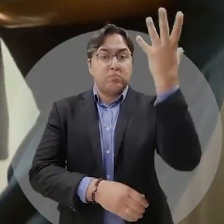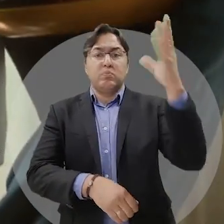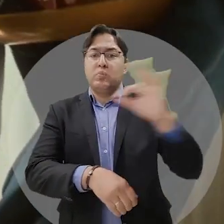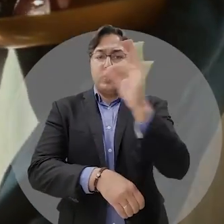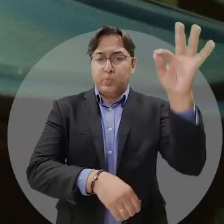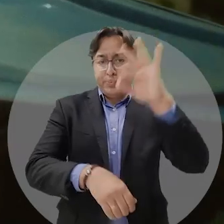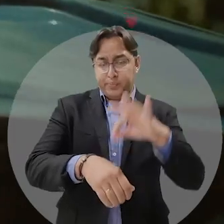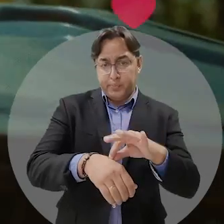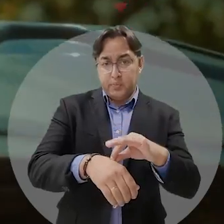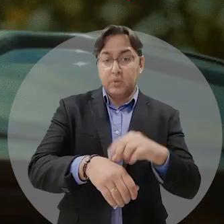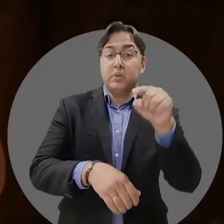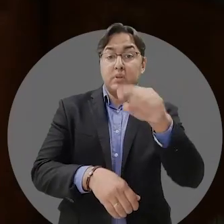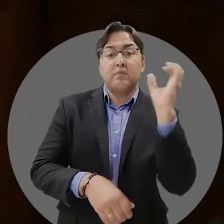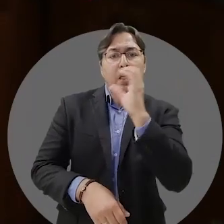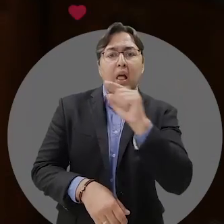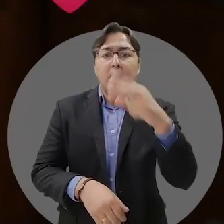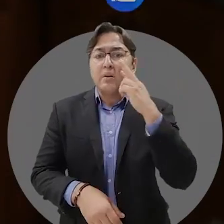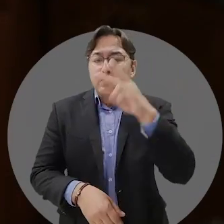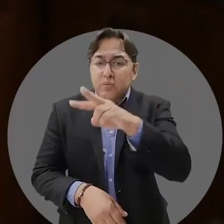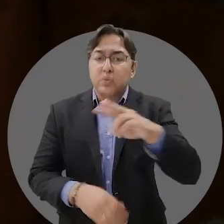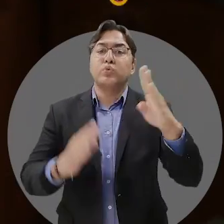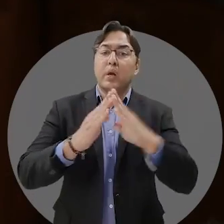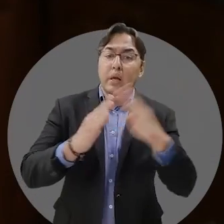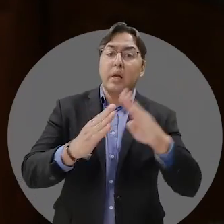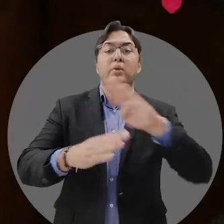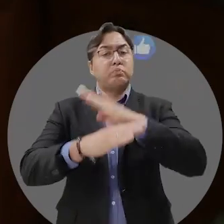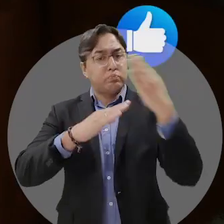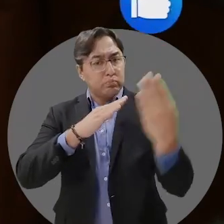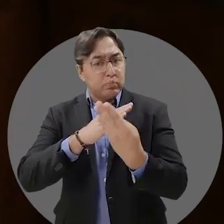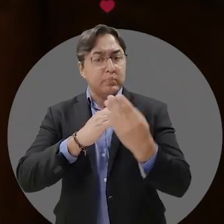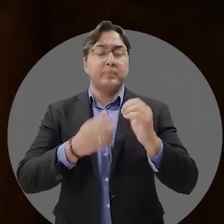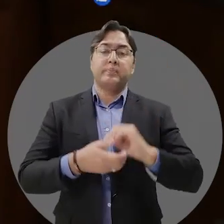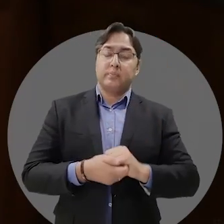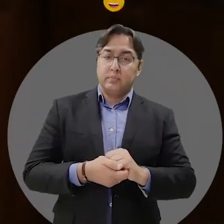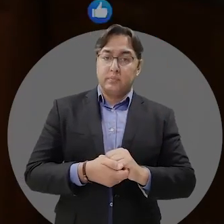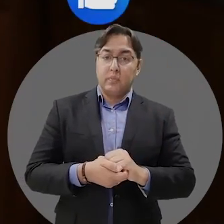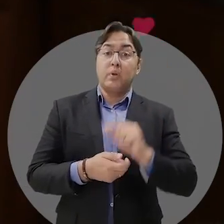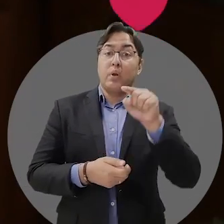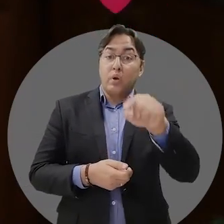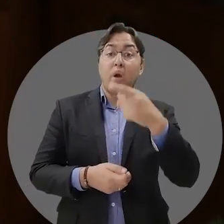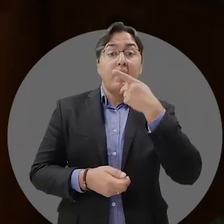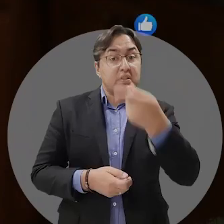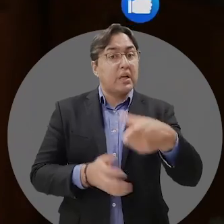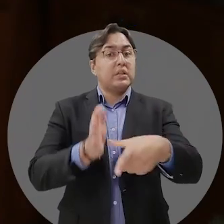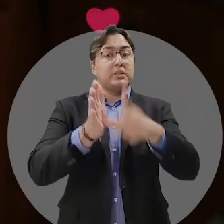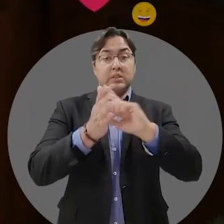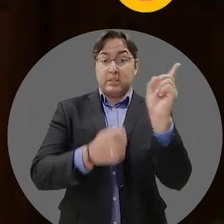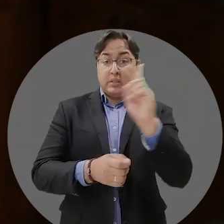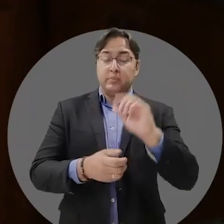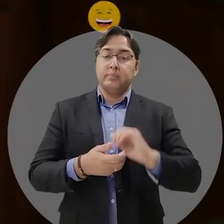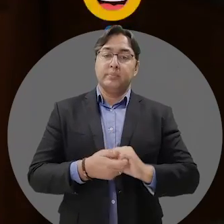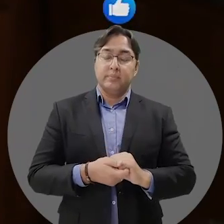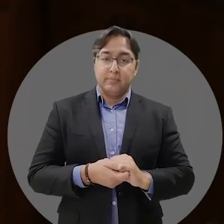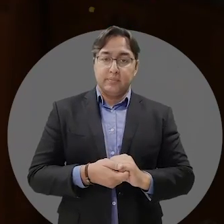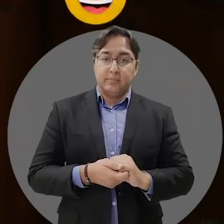foco do mosquito. Então anda, vai dar uma geral na sua casa, no seu quintal, no seu bairro. E olha, não é querer dar spoiler,